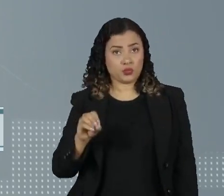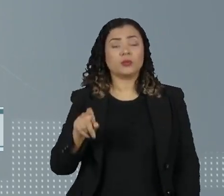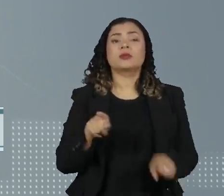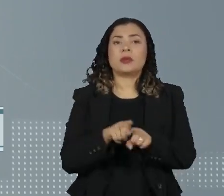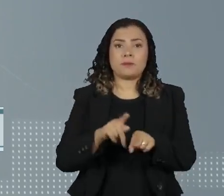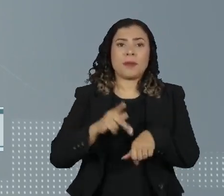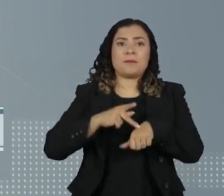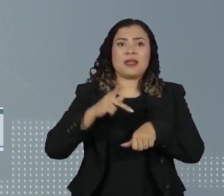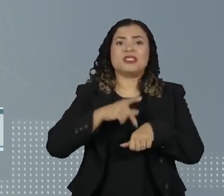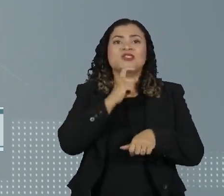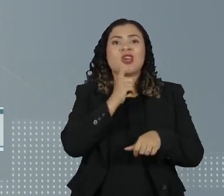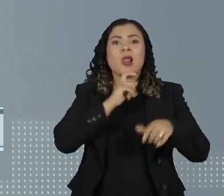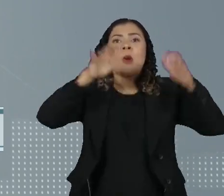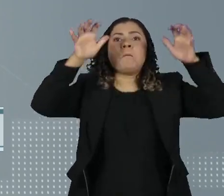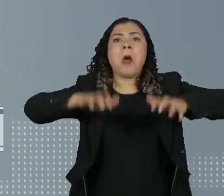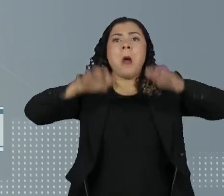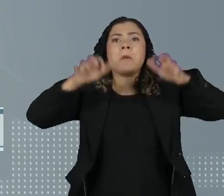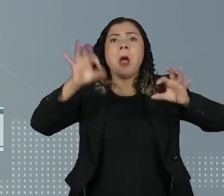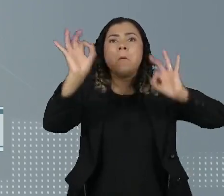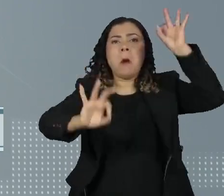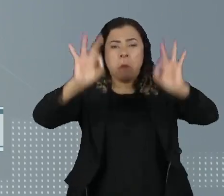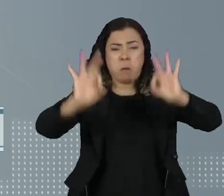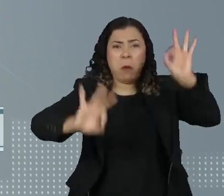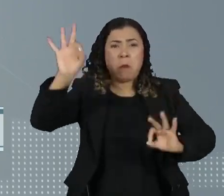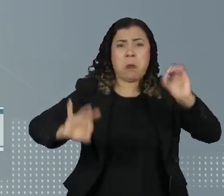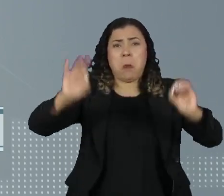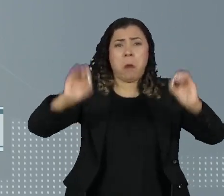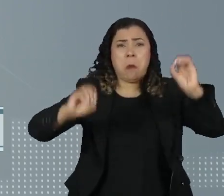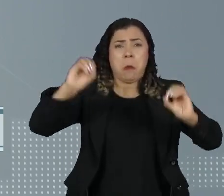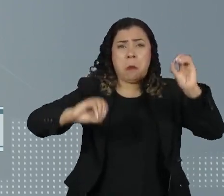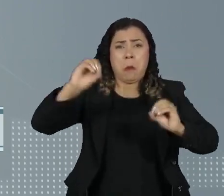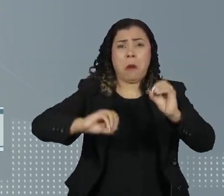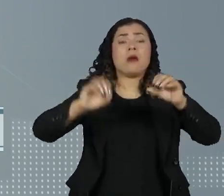granizo no município de Cristal, no começo da noite.